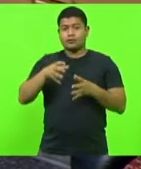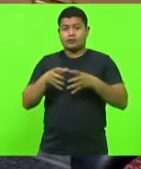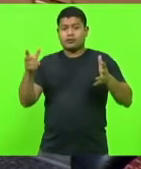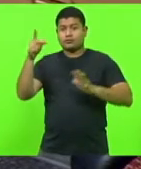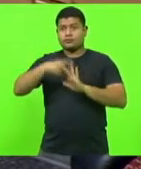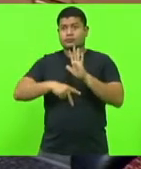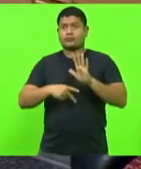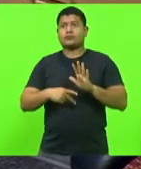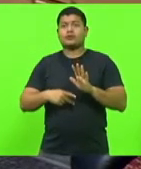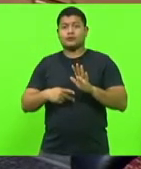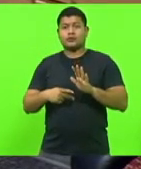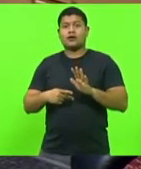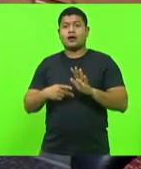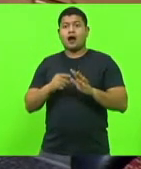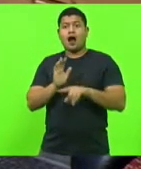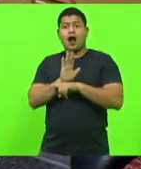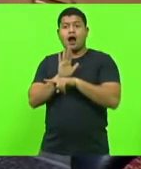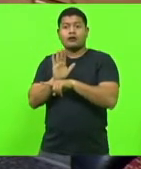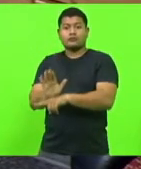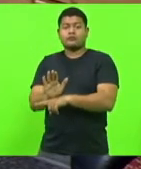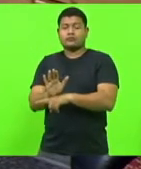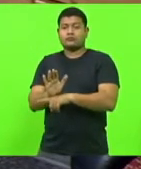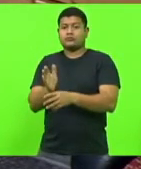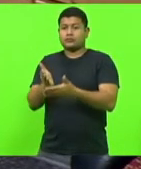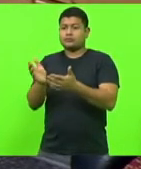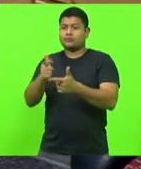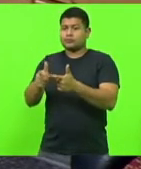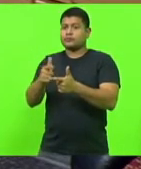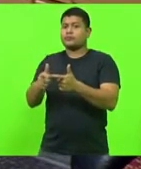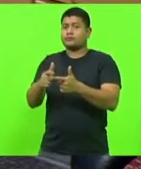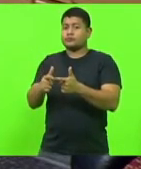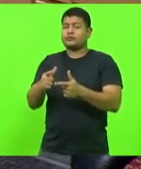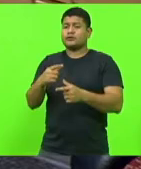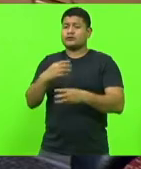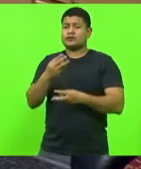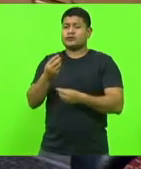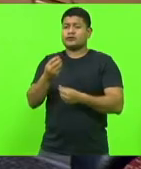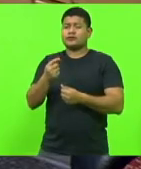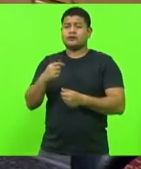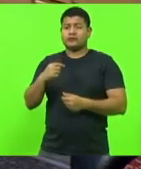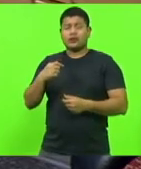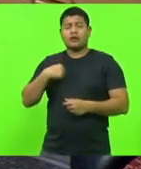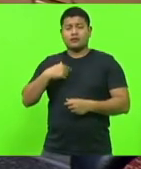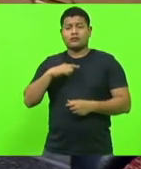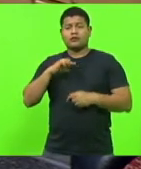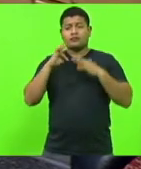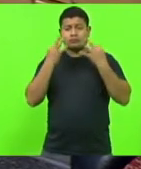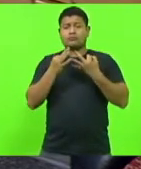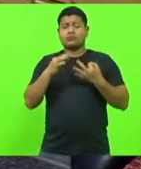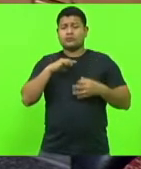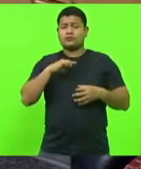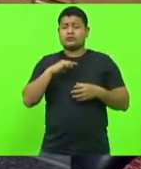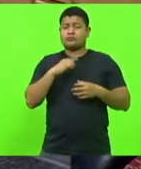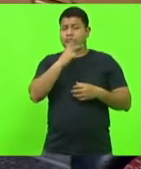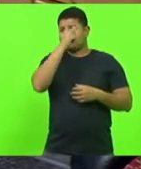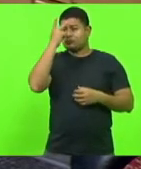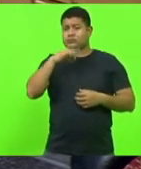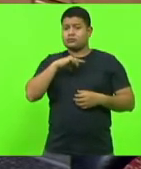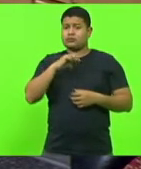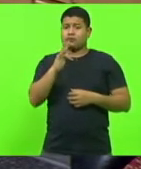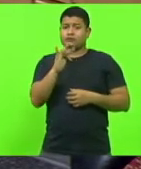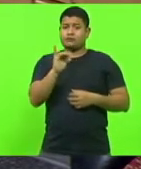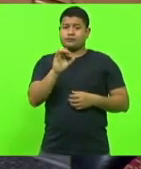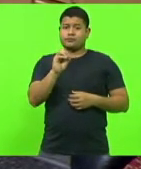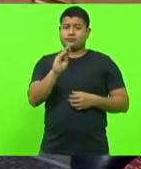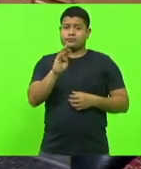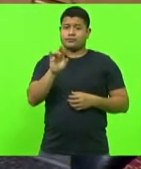ataca uma questão sensível que é a fibromialgia. tenho familiares que têm essa doença também, deputado Sareta, mas eu